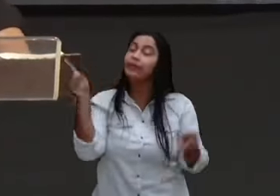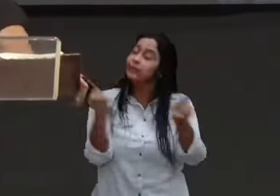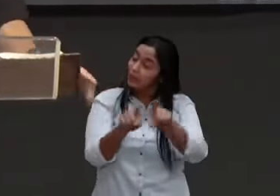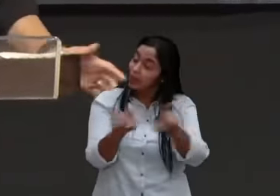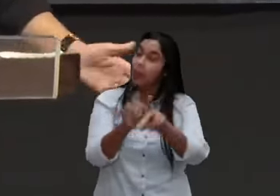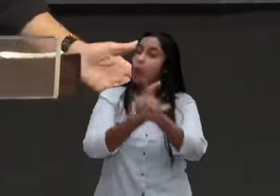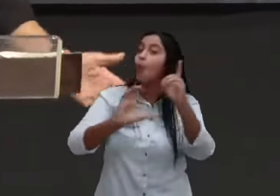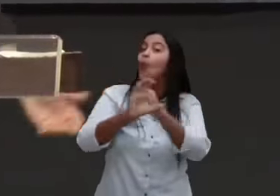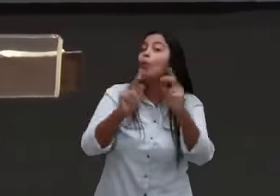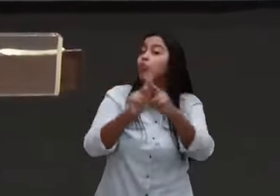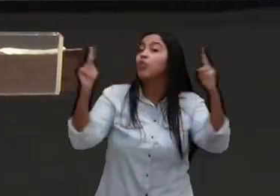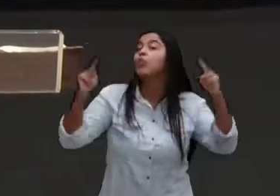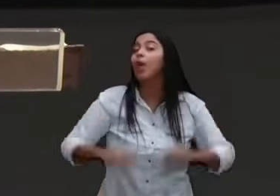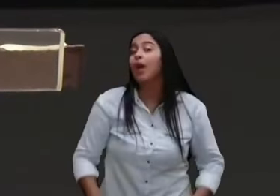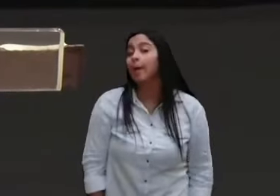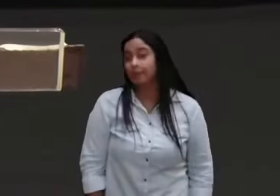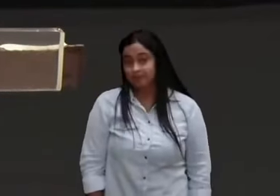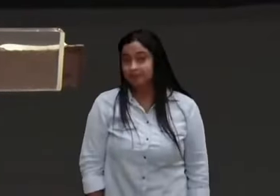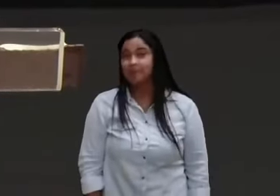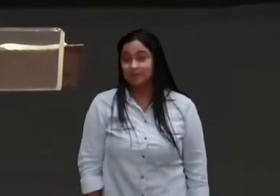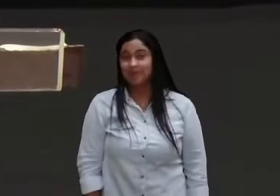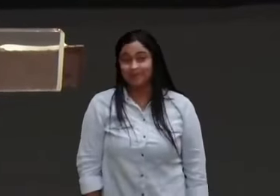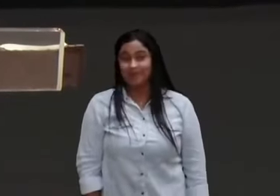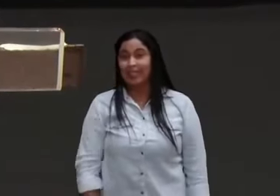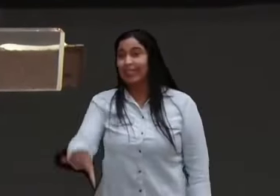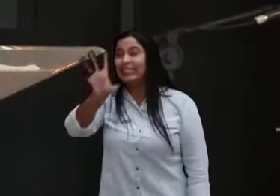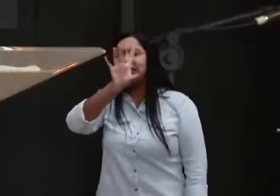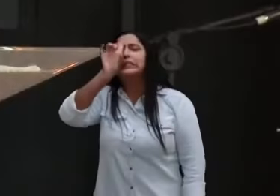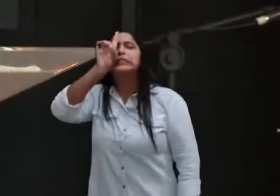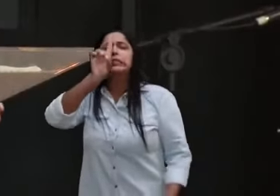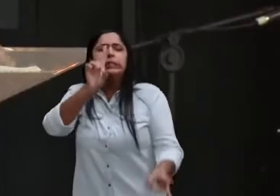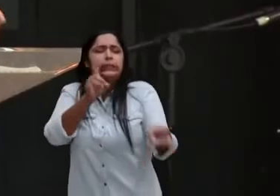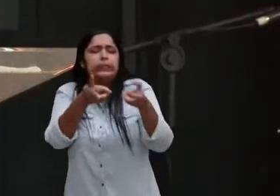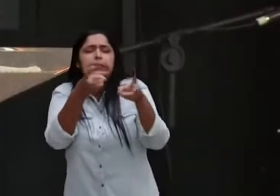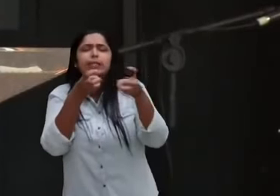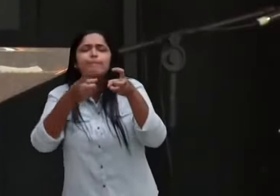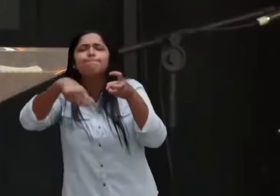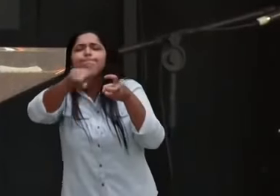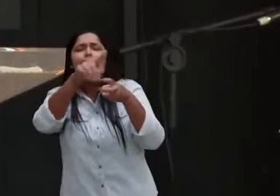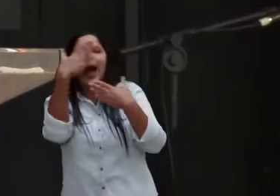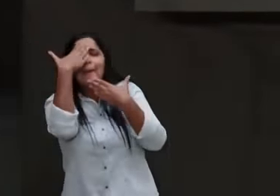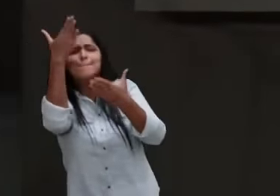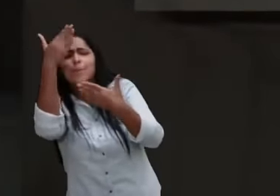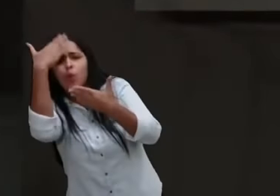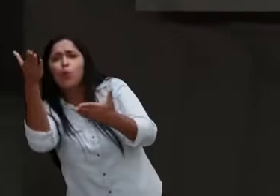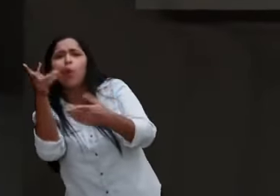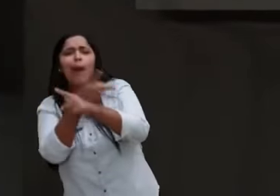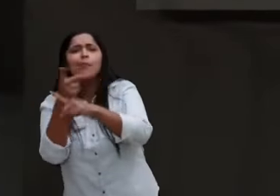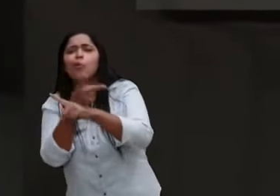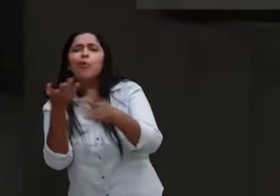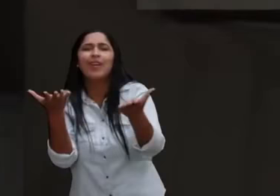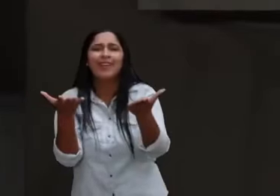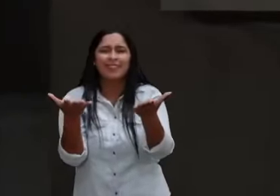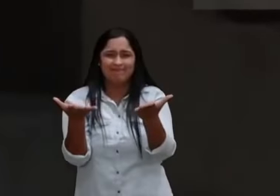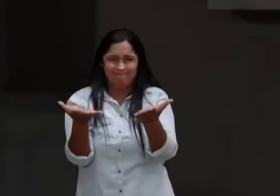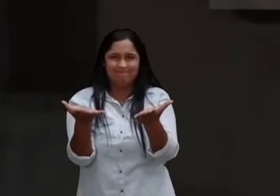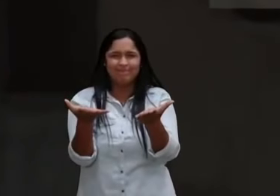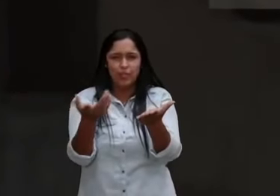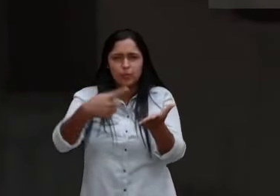e ele só queria ver o teu coração um pouco mais grato, com um sentimento de dívida,